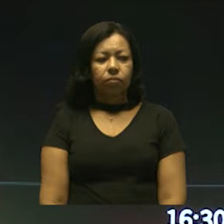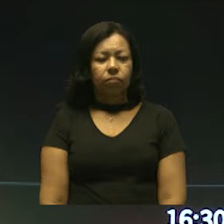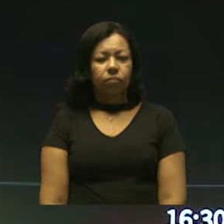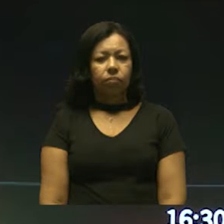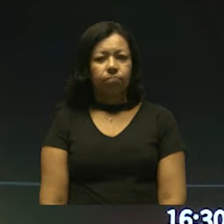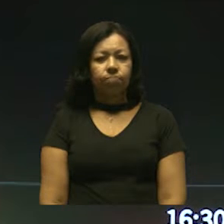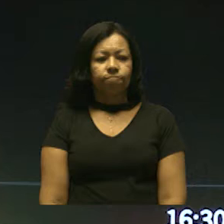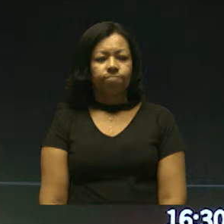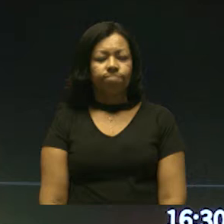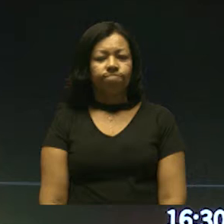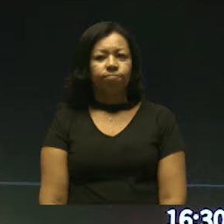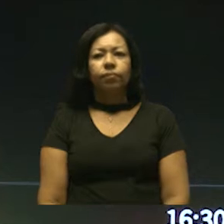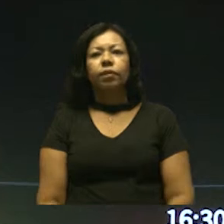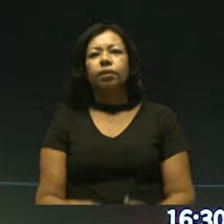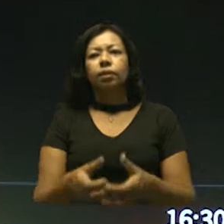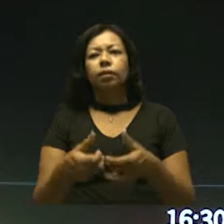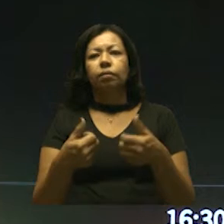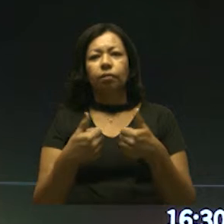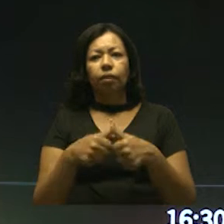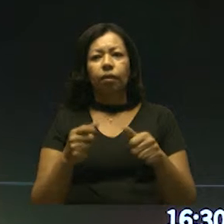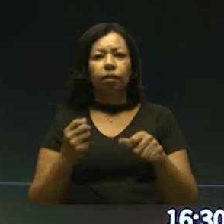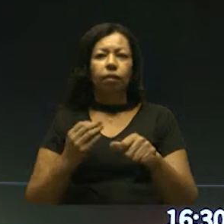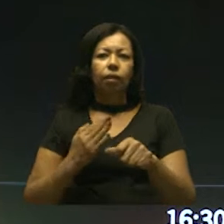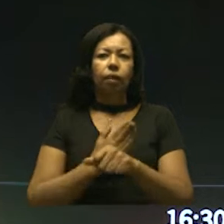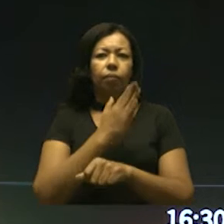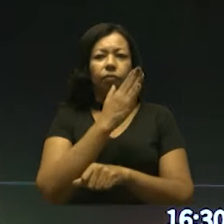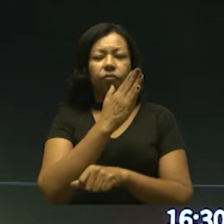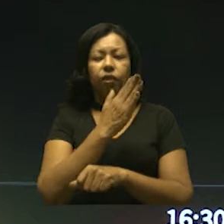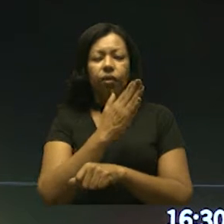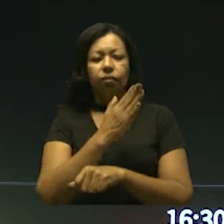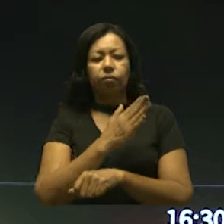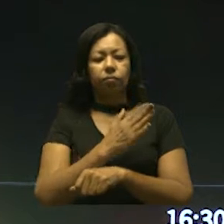Está, portanto, aprovado o parecer.